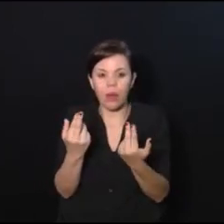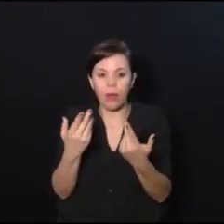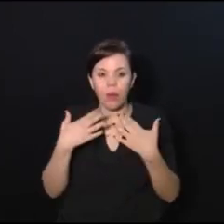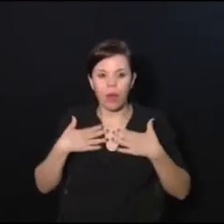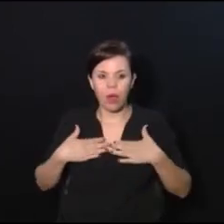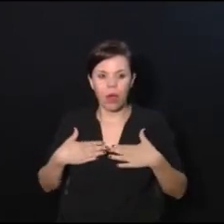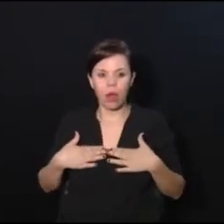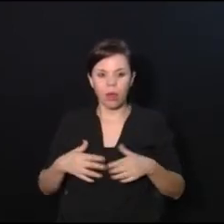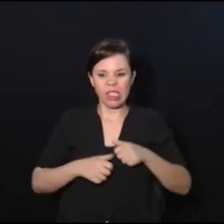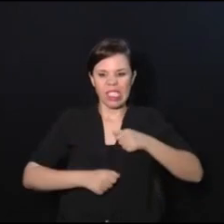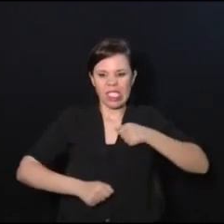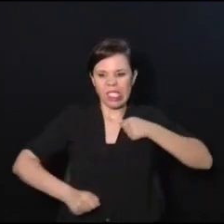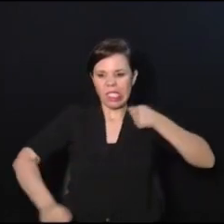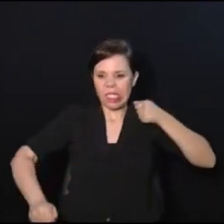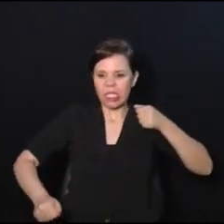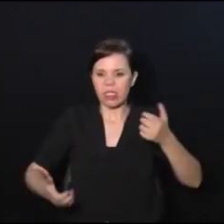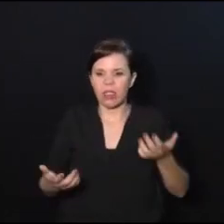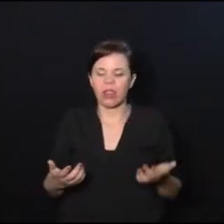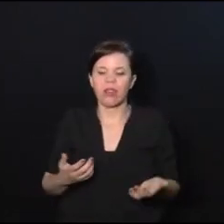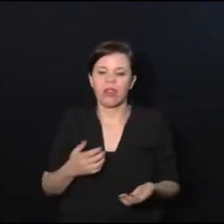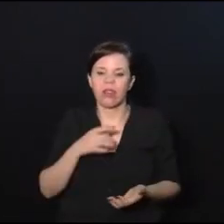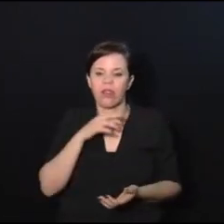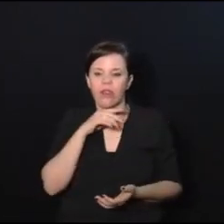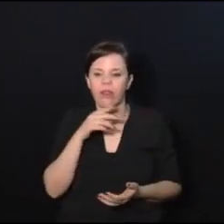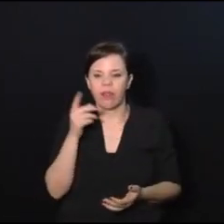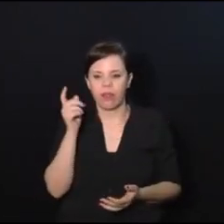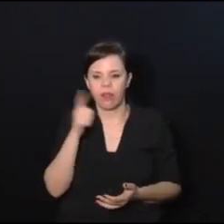ela fica esgarçada. então,